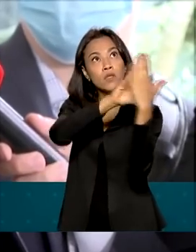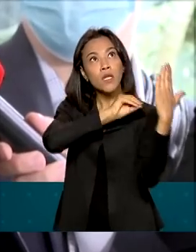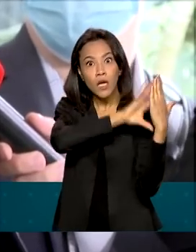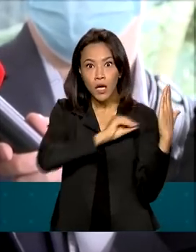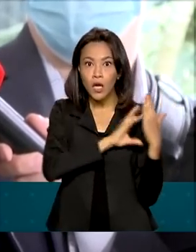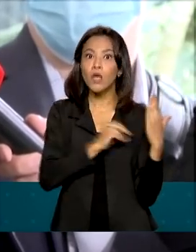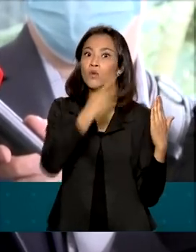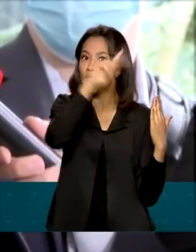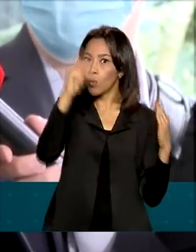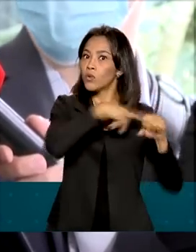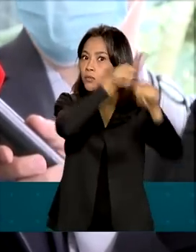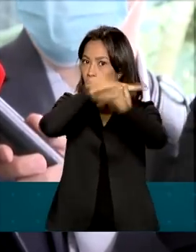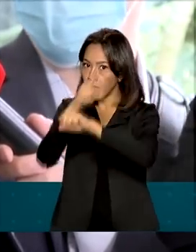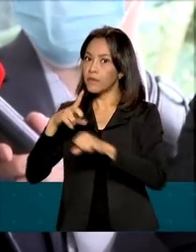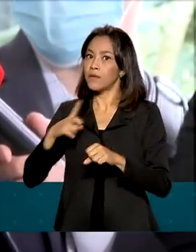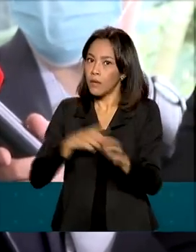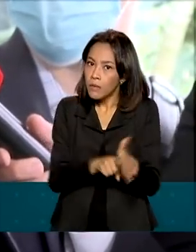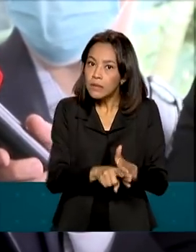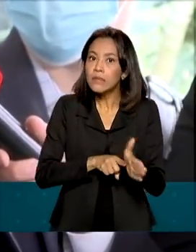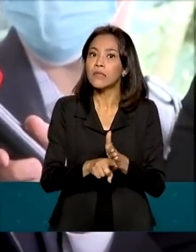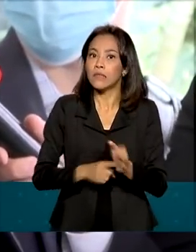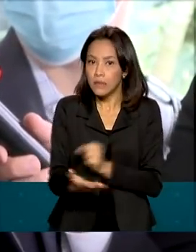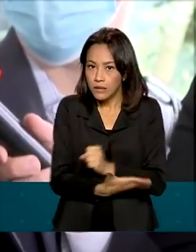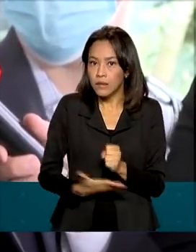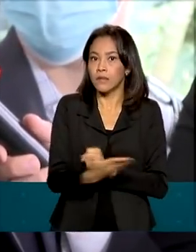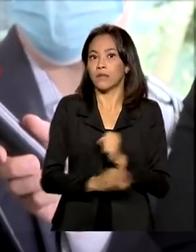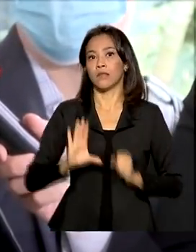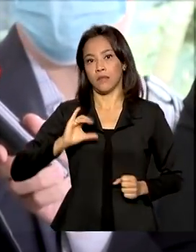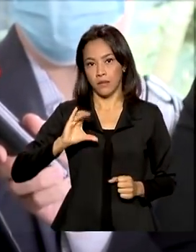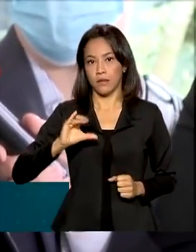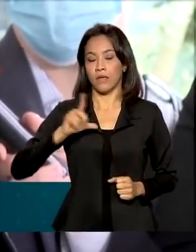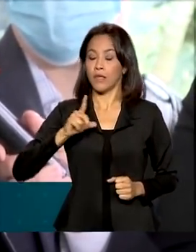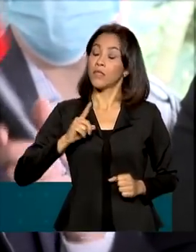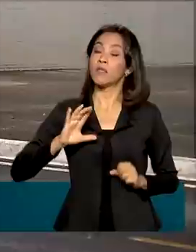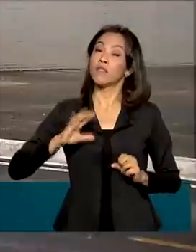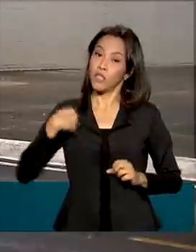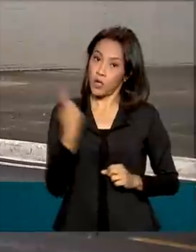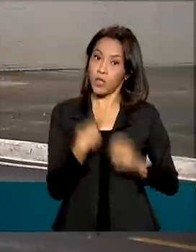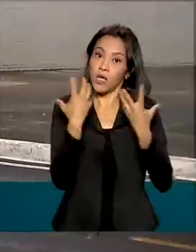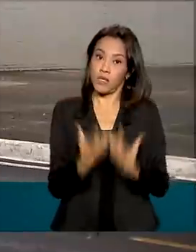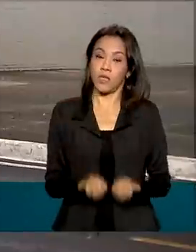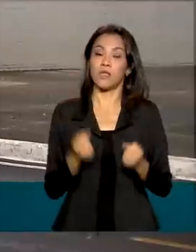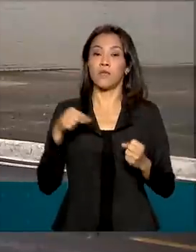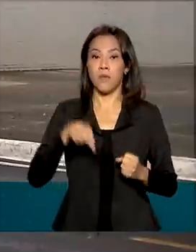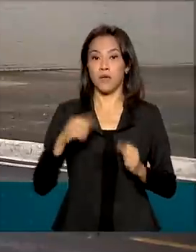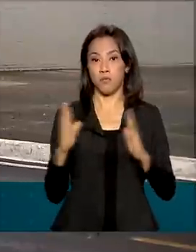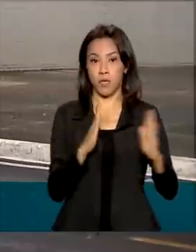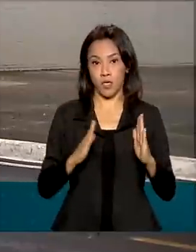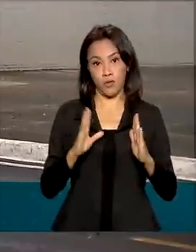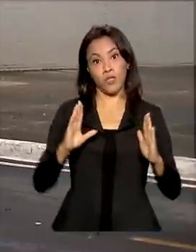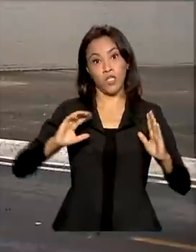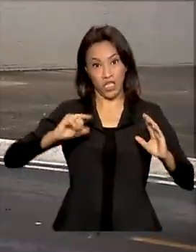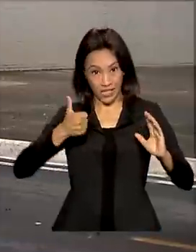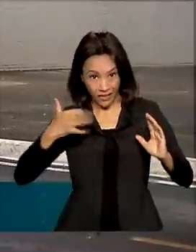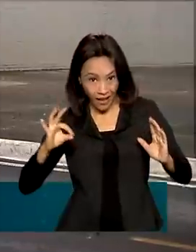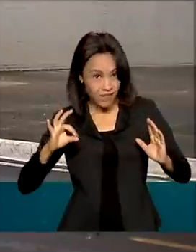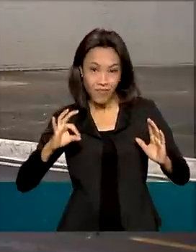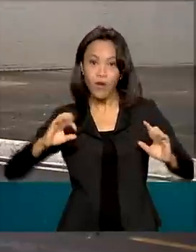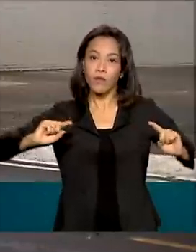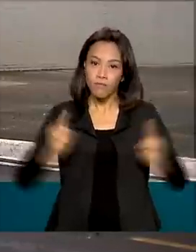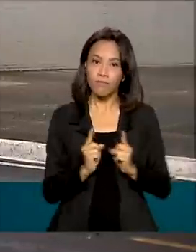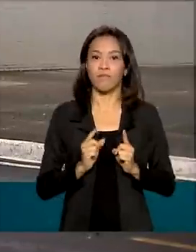evidências científicas e aí é possível que nós adotemos essa mesma conduta. Em meio ao aumento de casos da variante